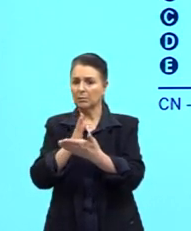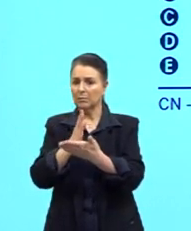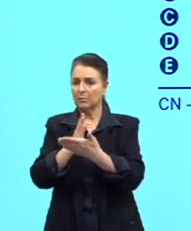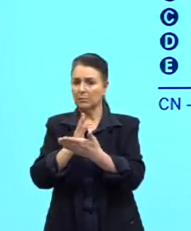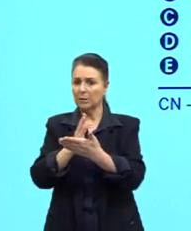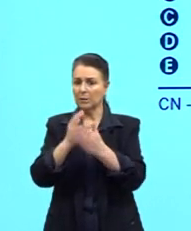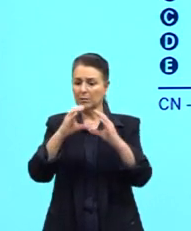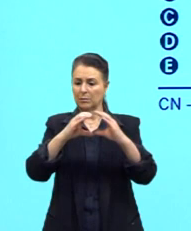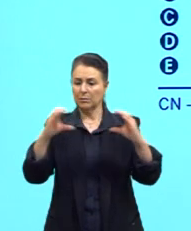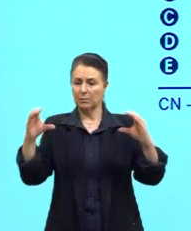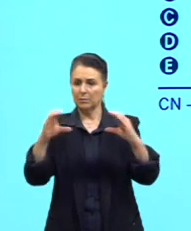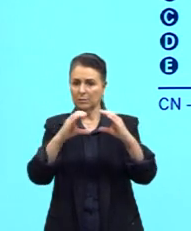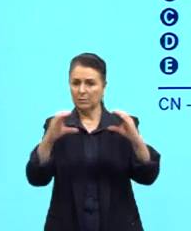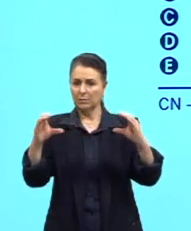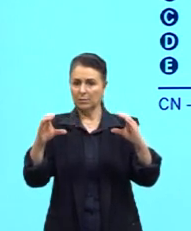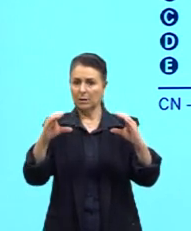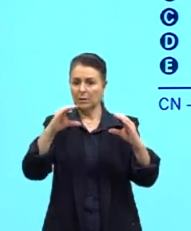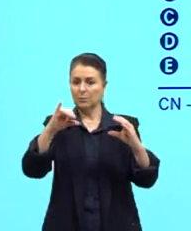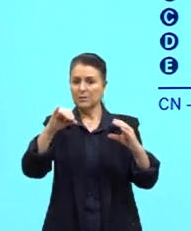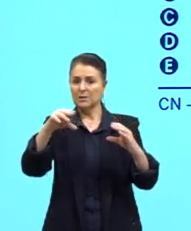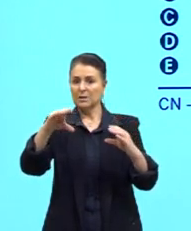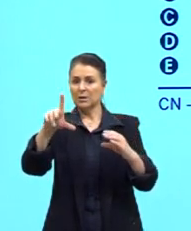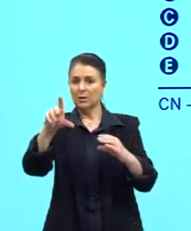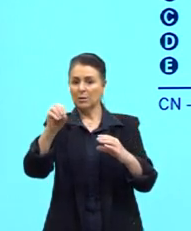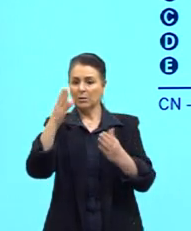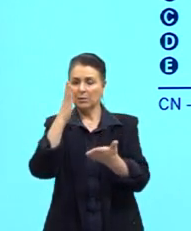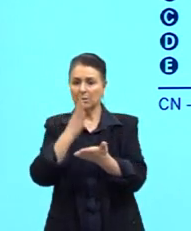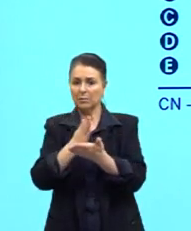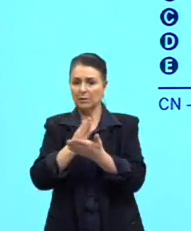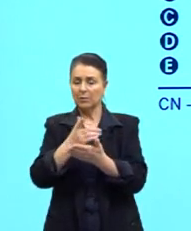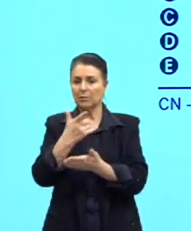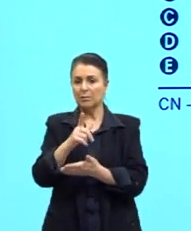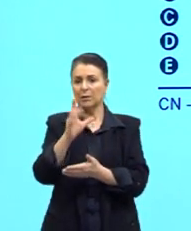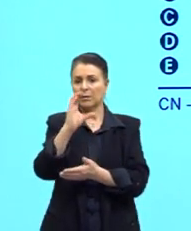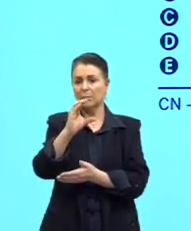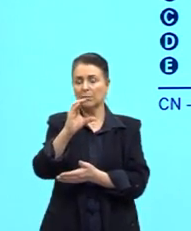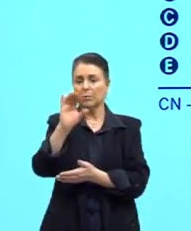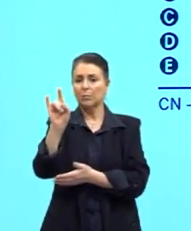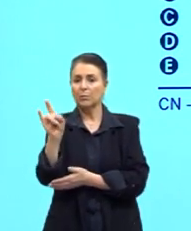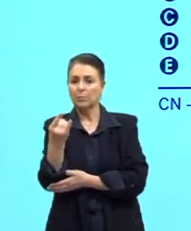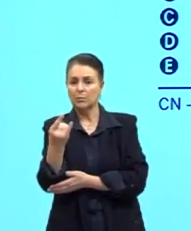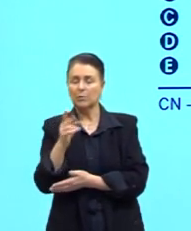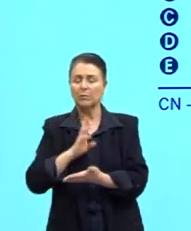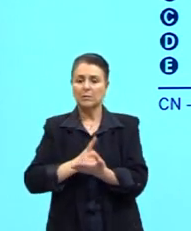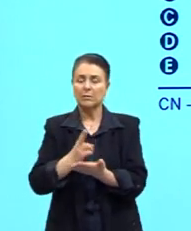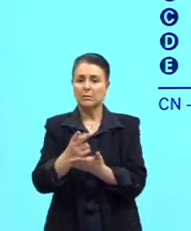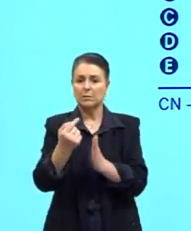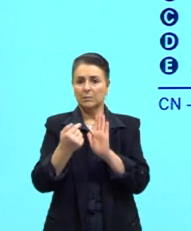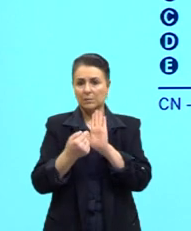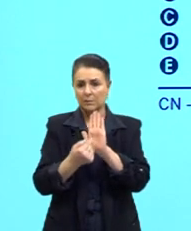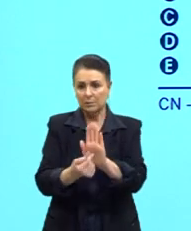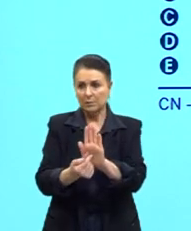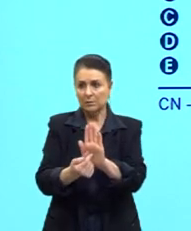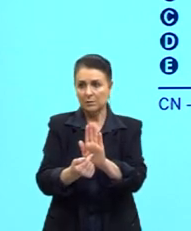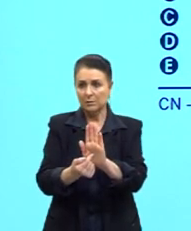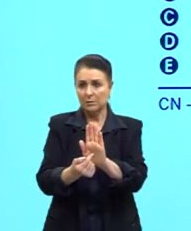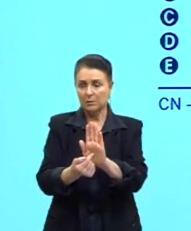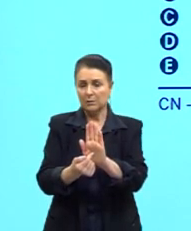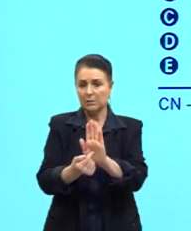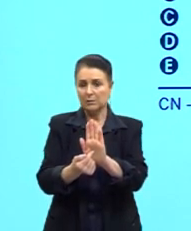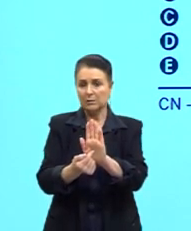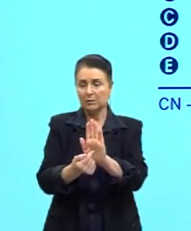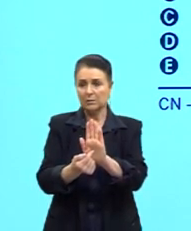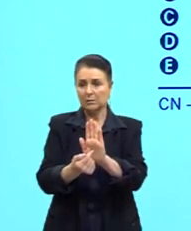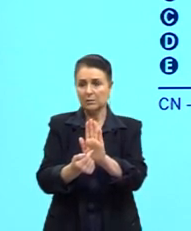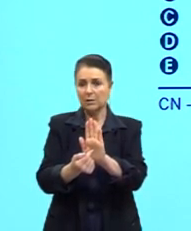do ciclo não é terminal, um ciclo. Não existe carbono terminal no meio do ciclo, né? Vai ser sempre... Vai ser